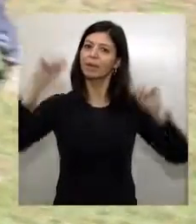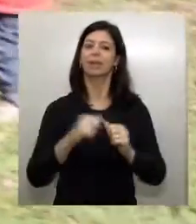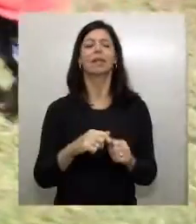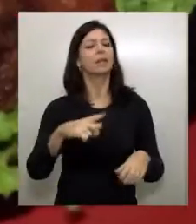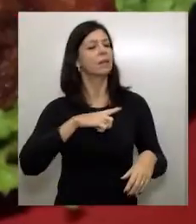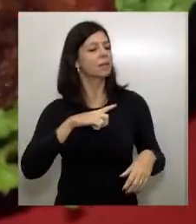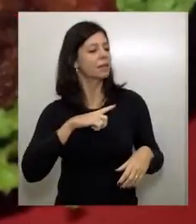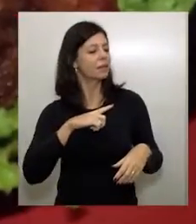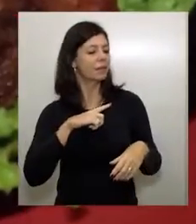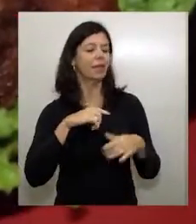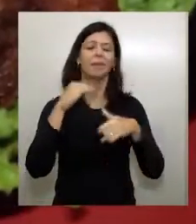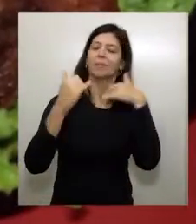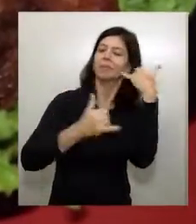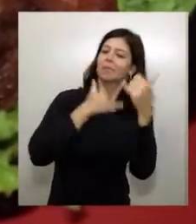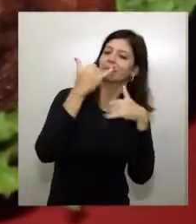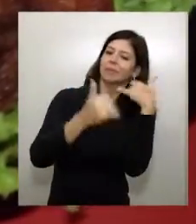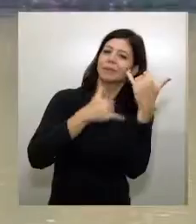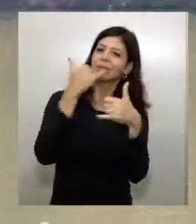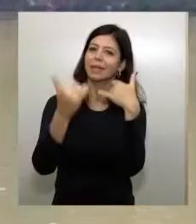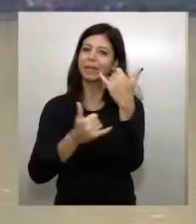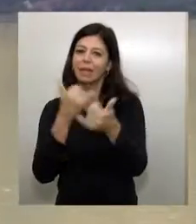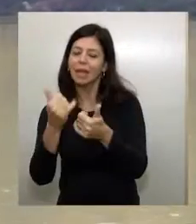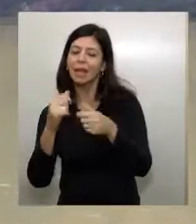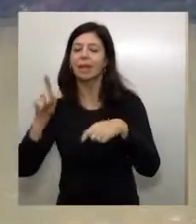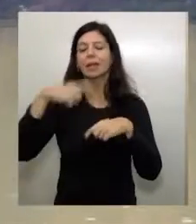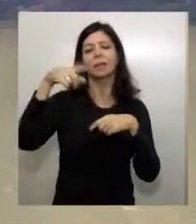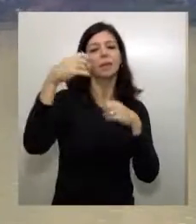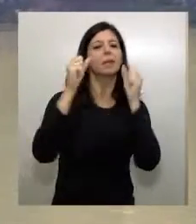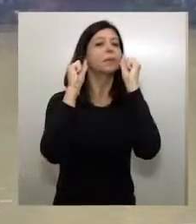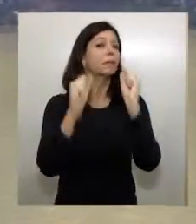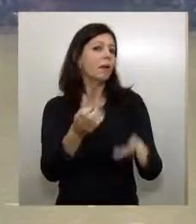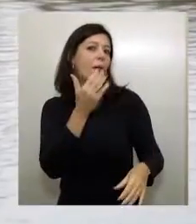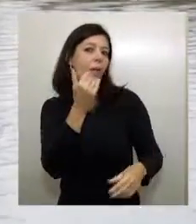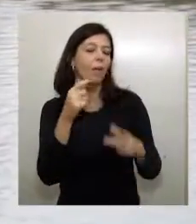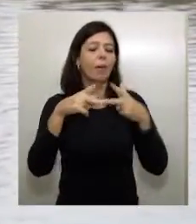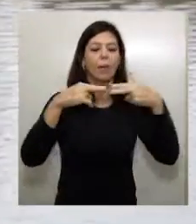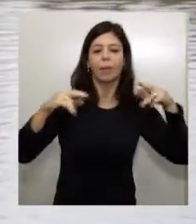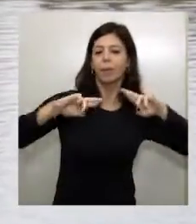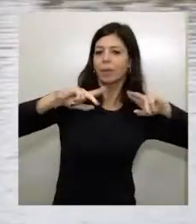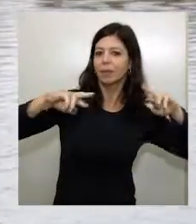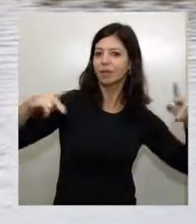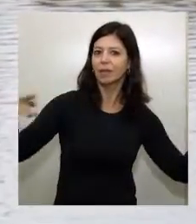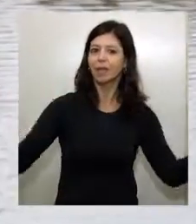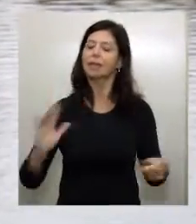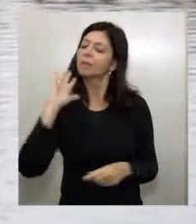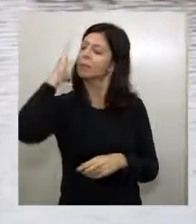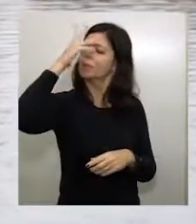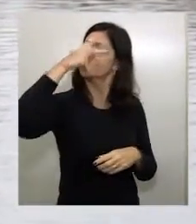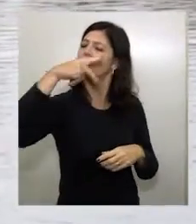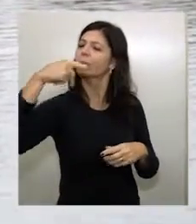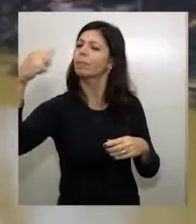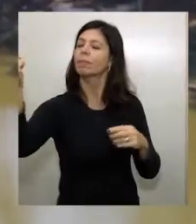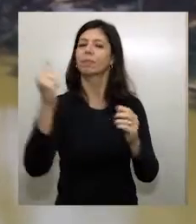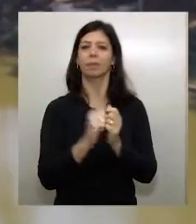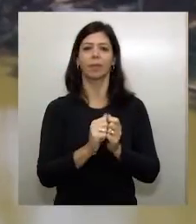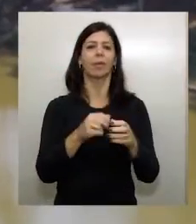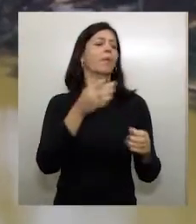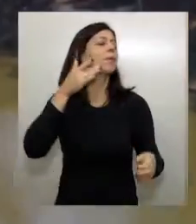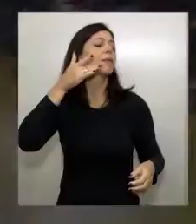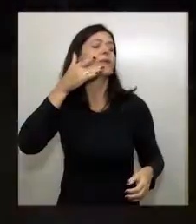diversão, sabores deliciosos no complexo de gastronomia, que fica no lago em meio a um visual